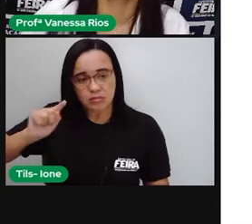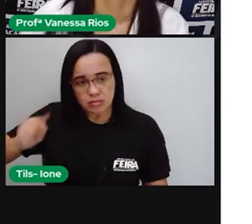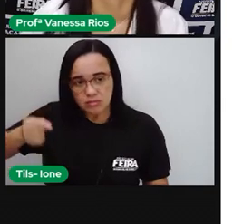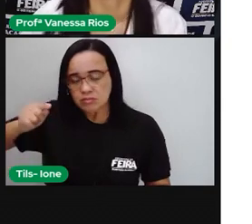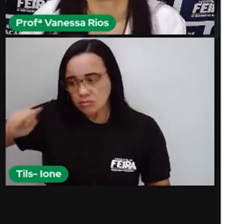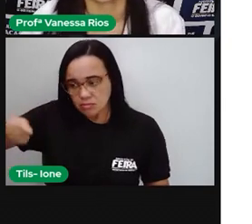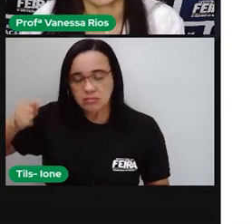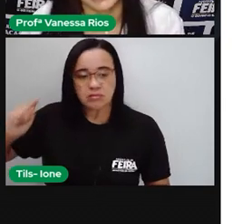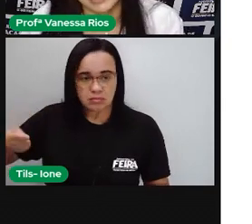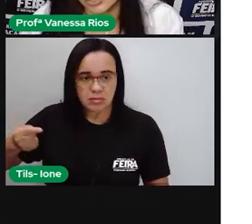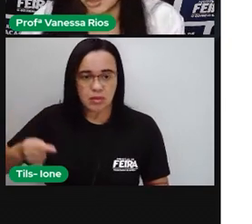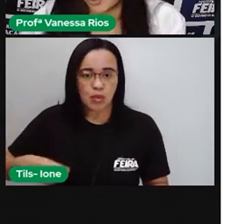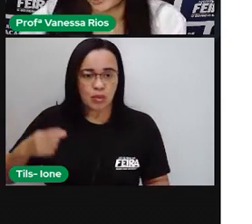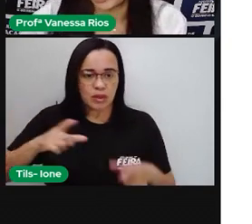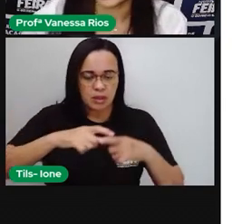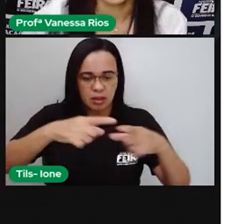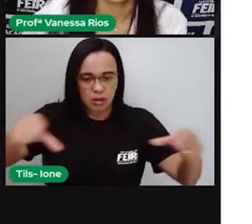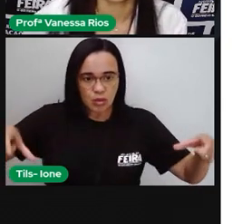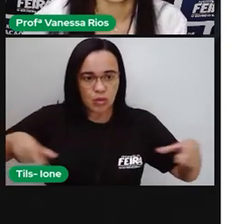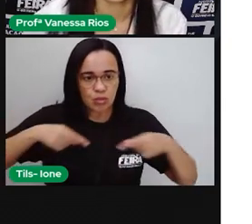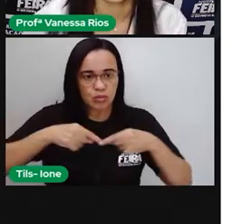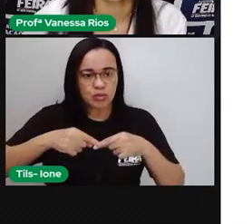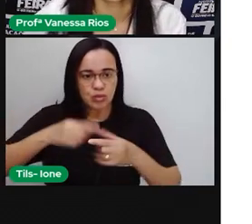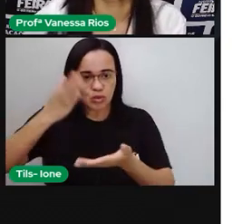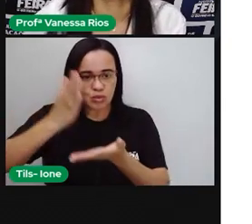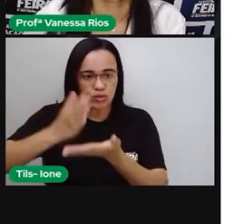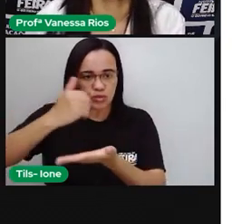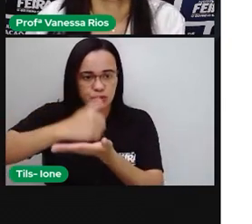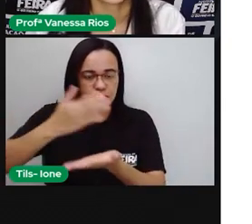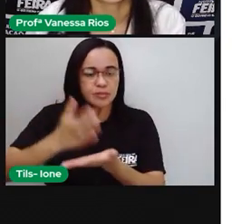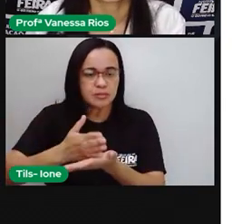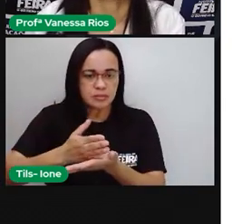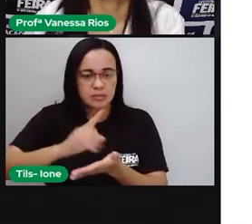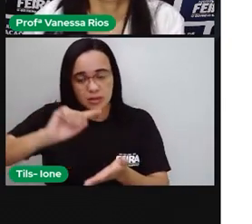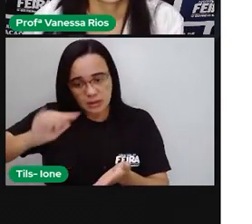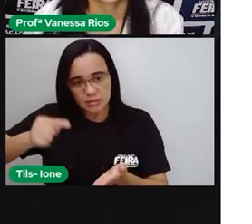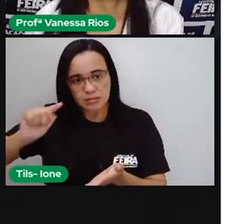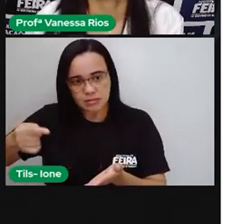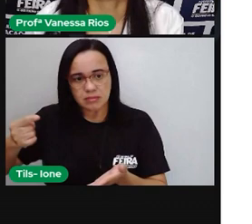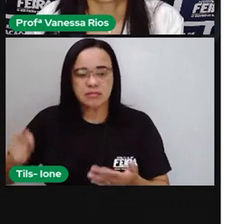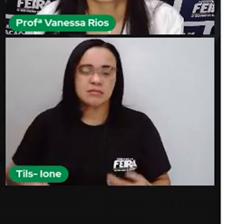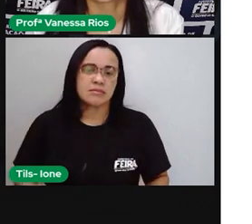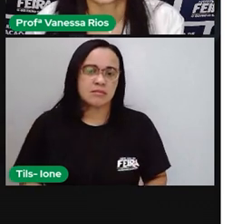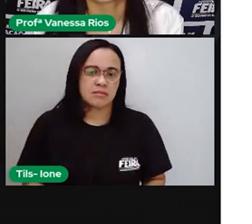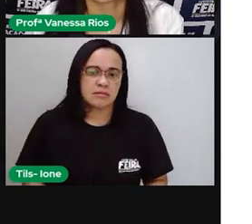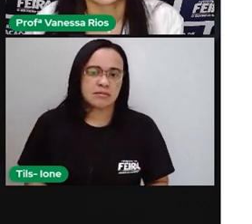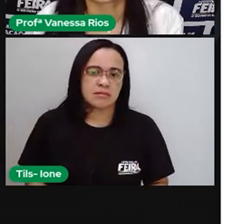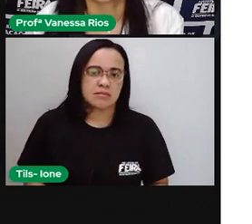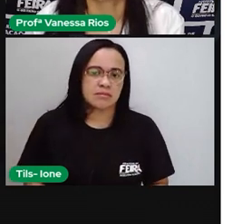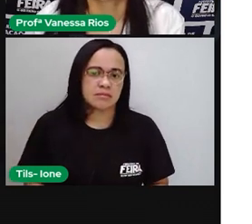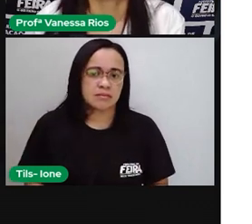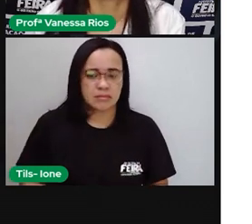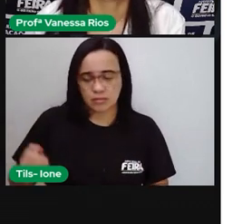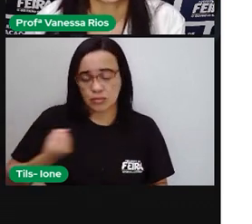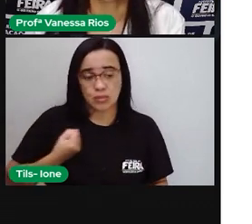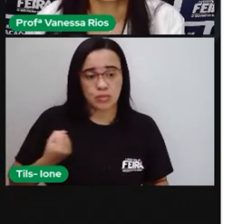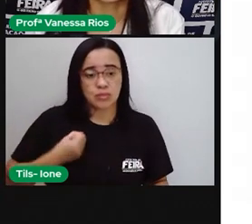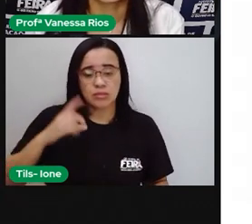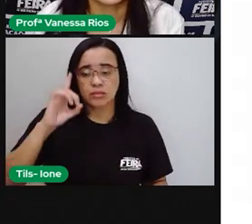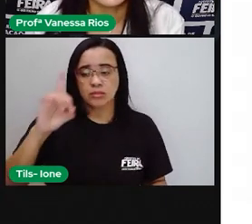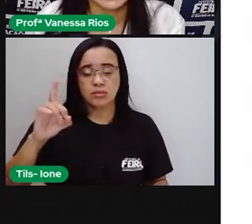inteiro e o que é parte. E a gente continua. Aí, os números decimais, eles são